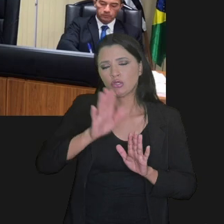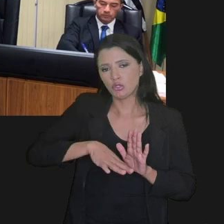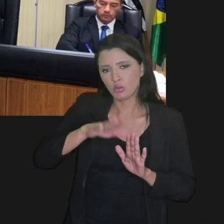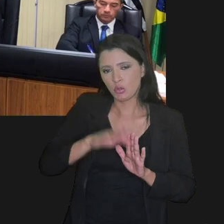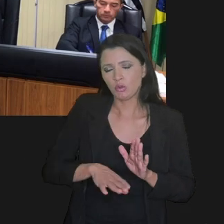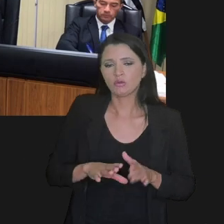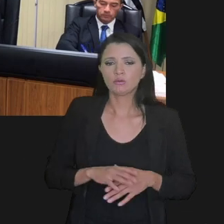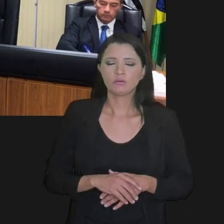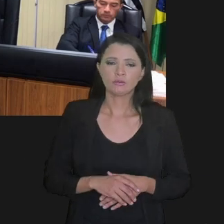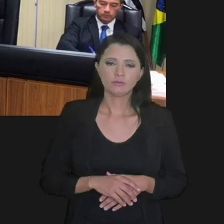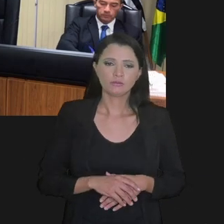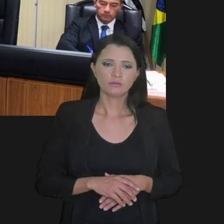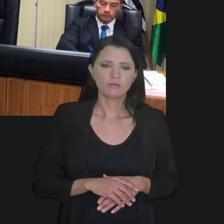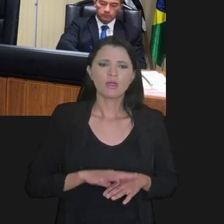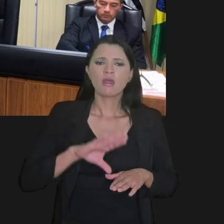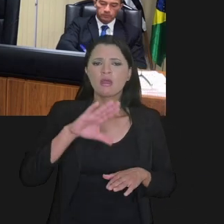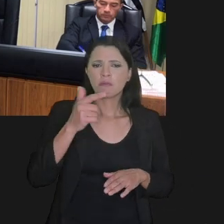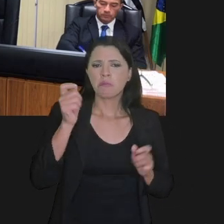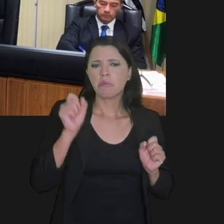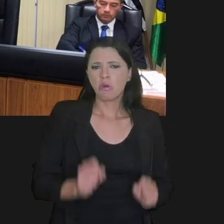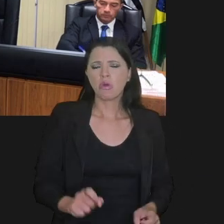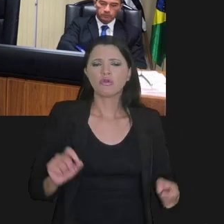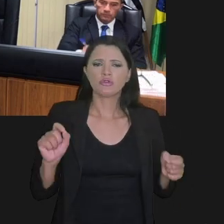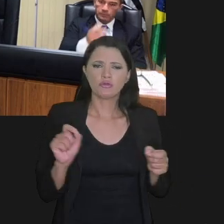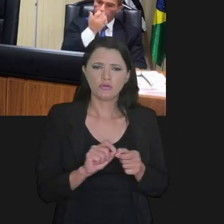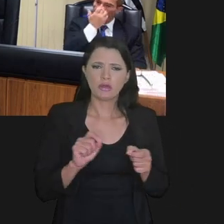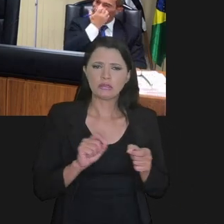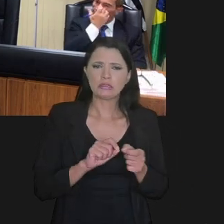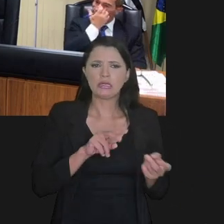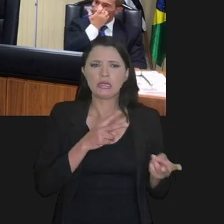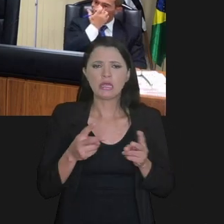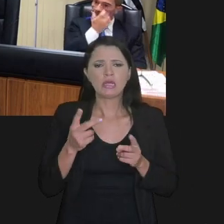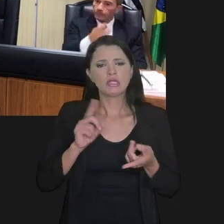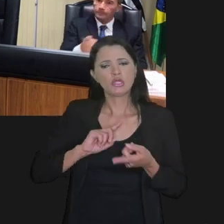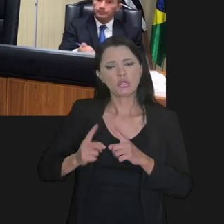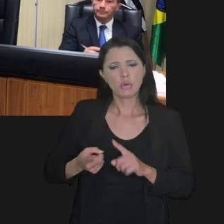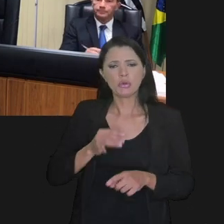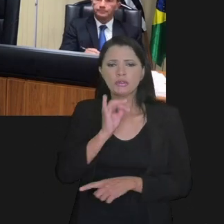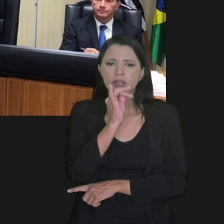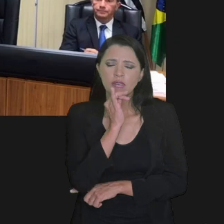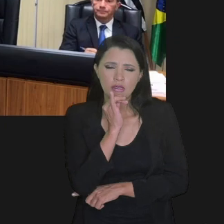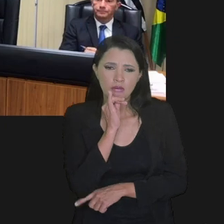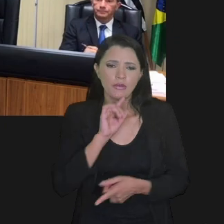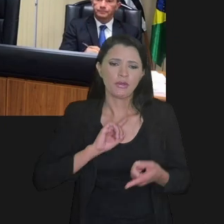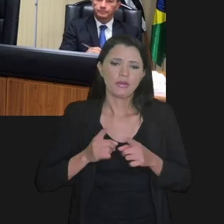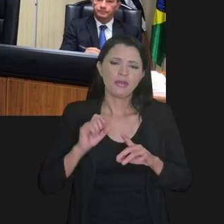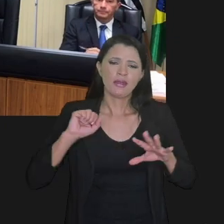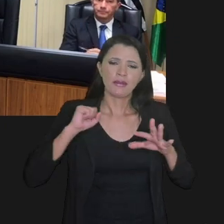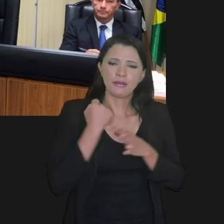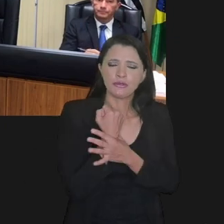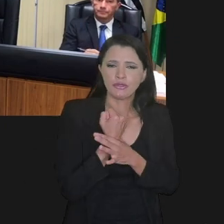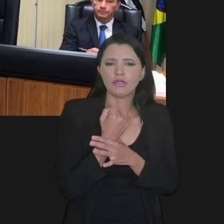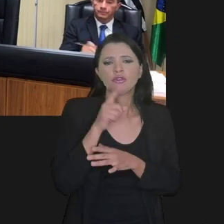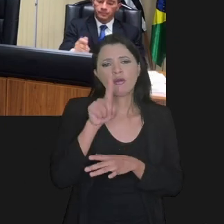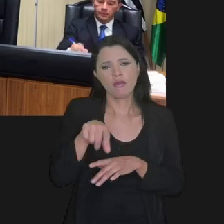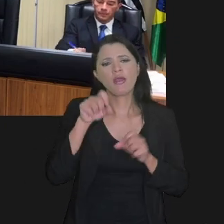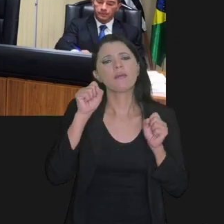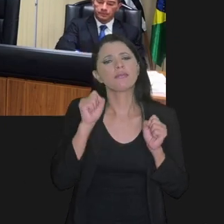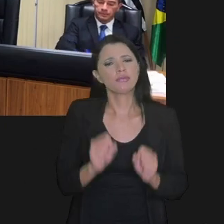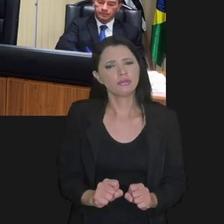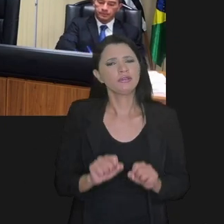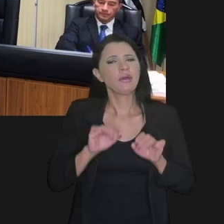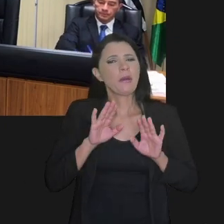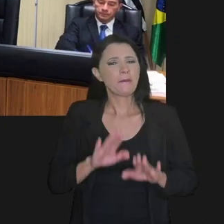aos descontos. Pode, por um lado, fazer transações ou negócios, por exemplo, para negociar